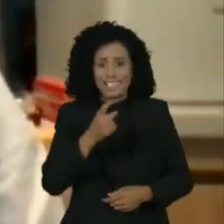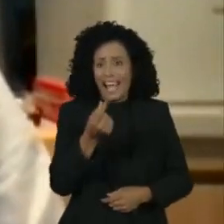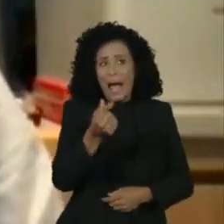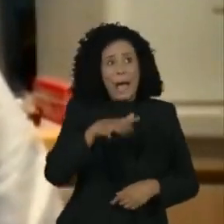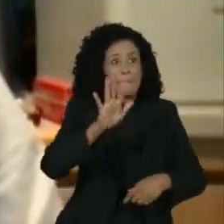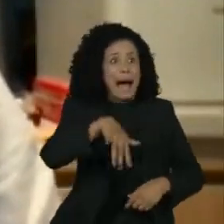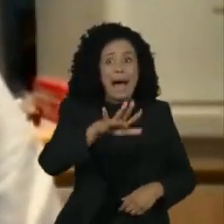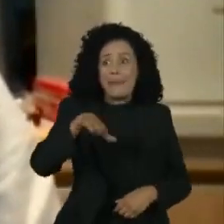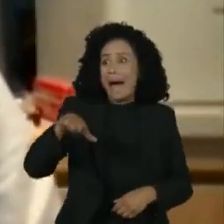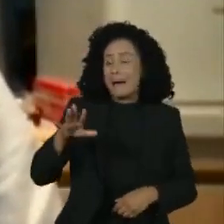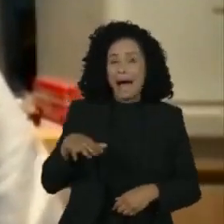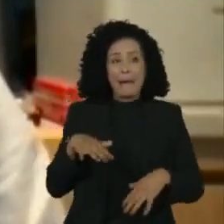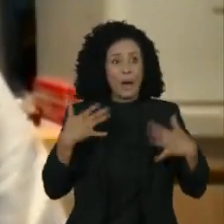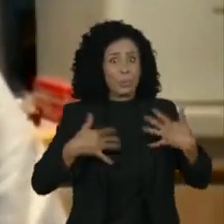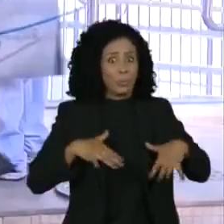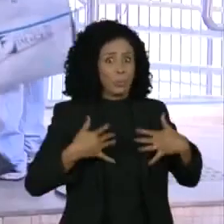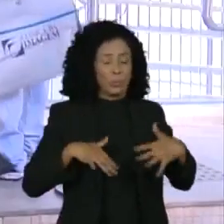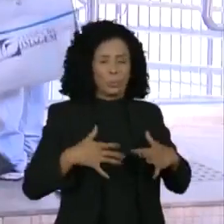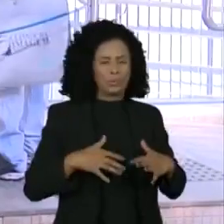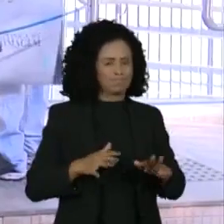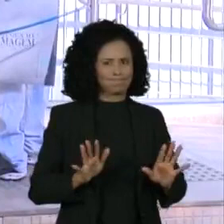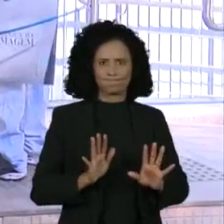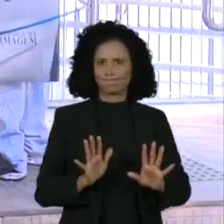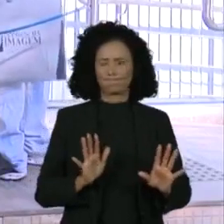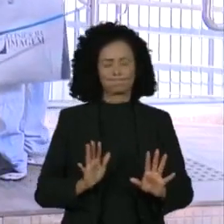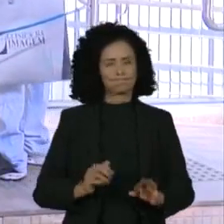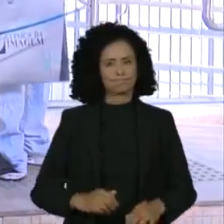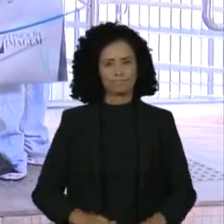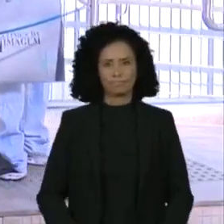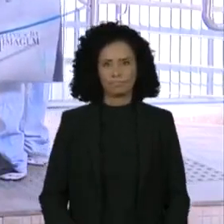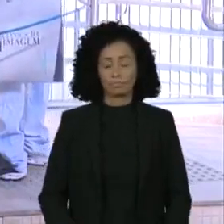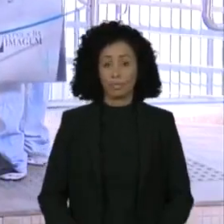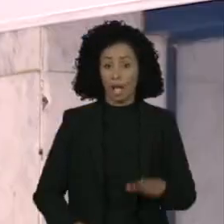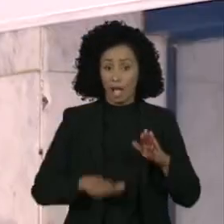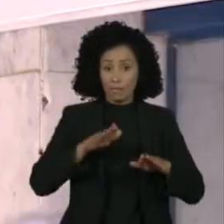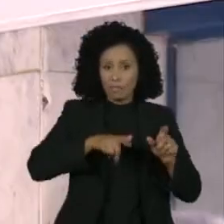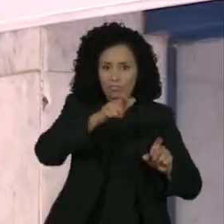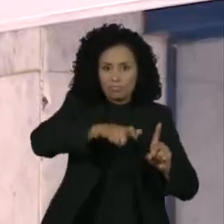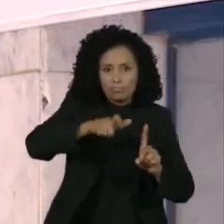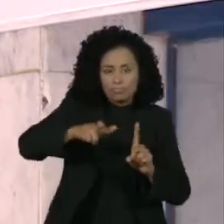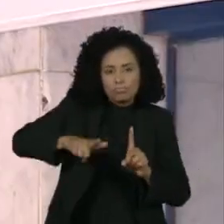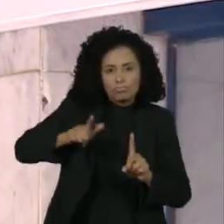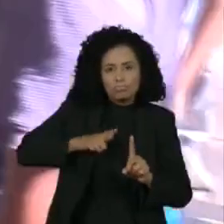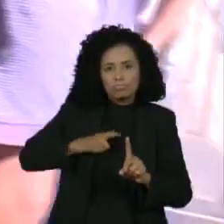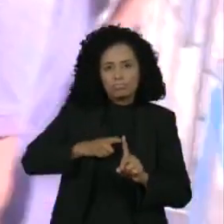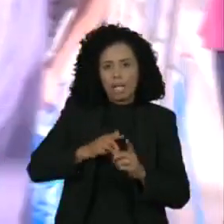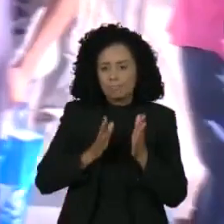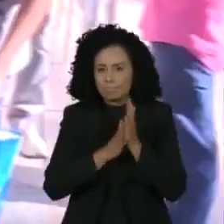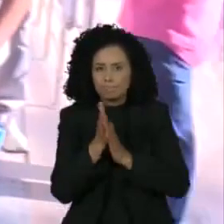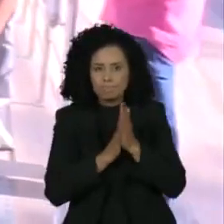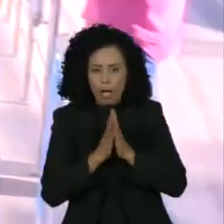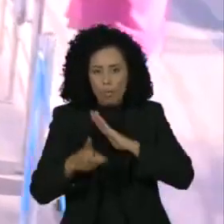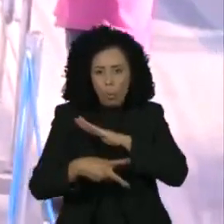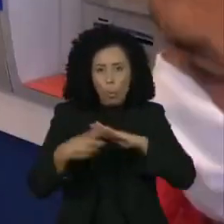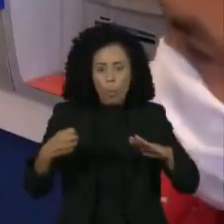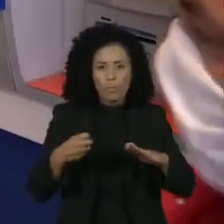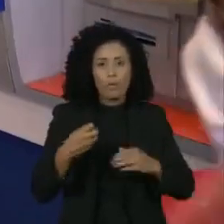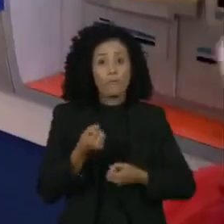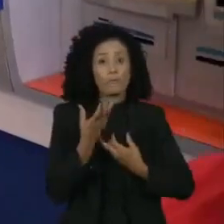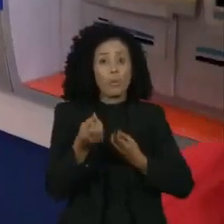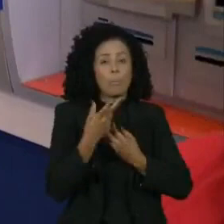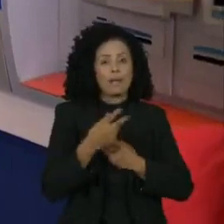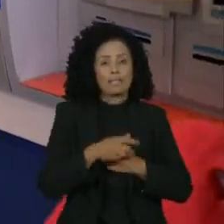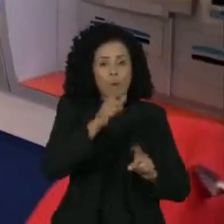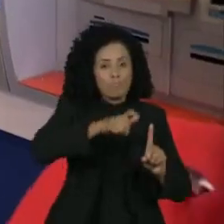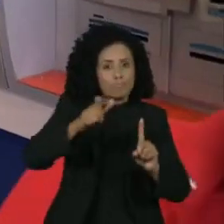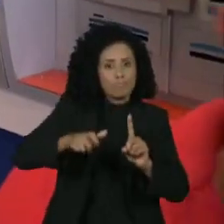preço mais baixo que todo mundo já conseguiu. Os golpistas às vezes também já têm as informações do aposentado. Esse